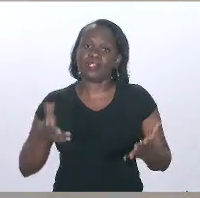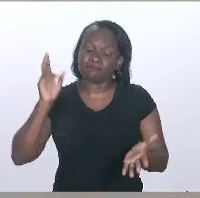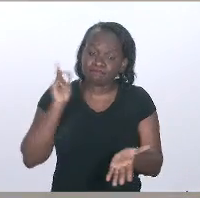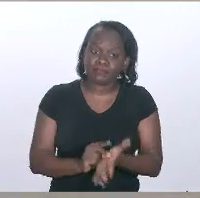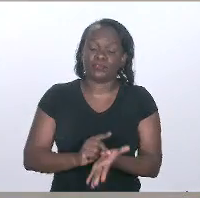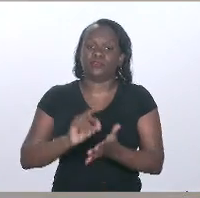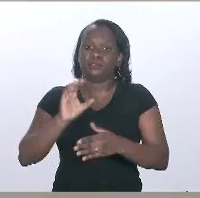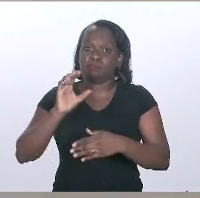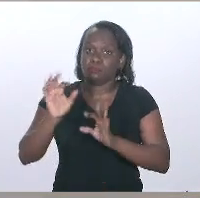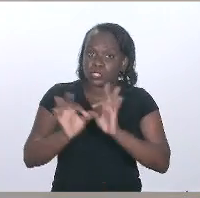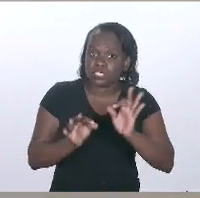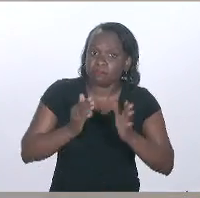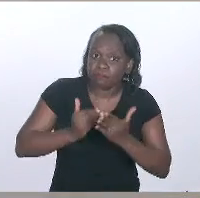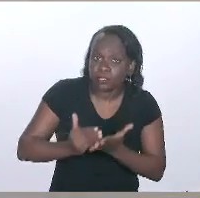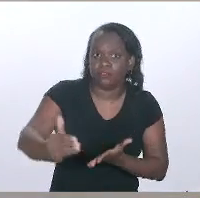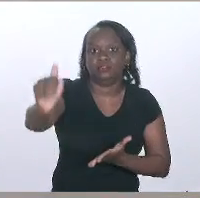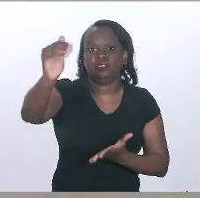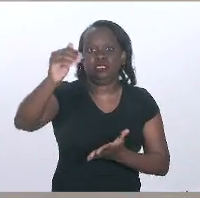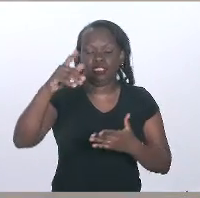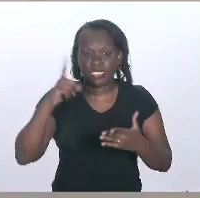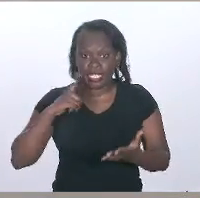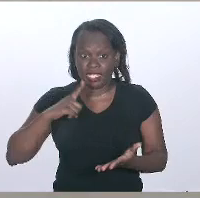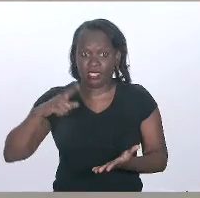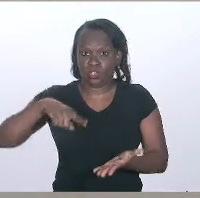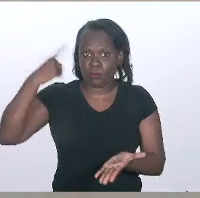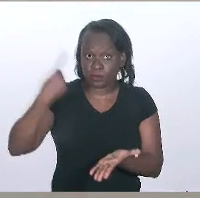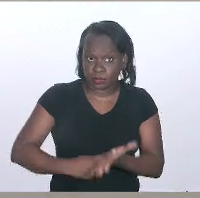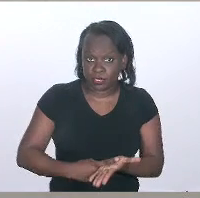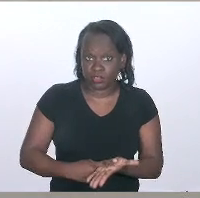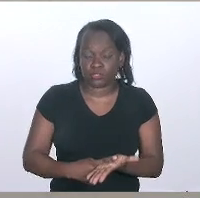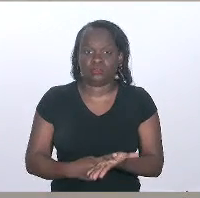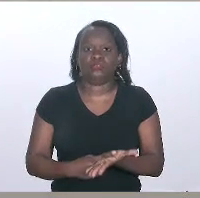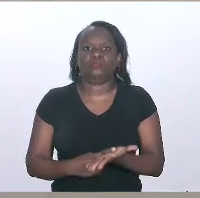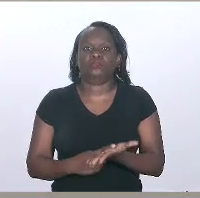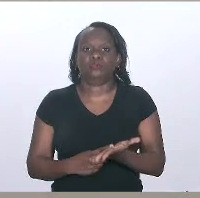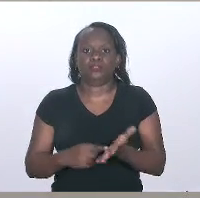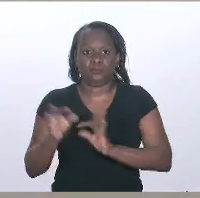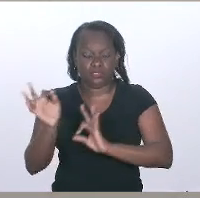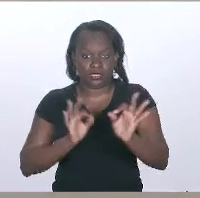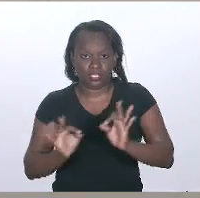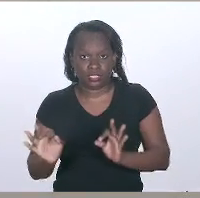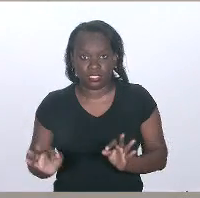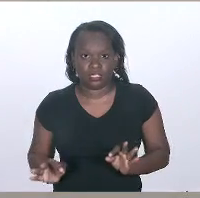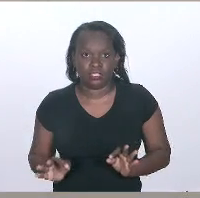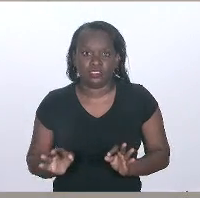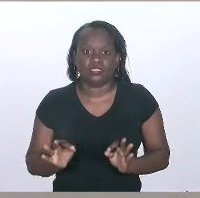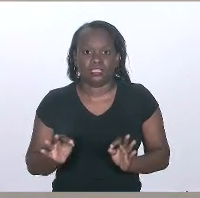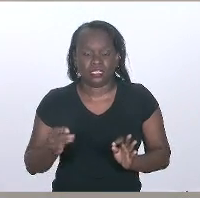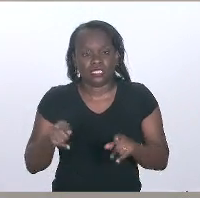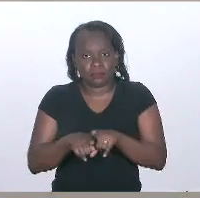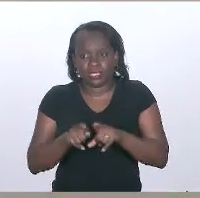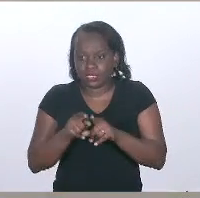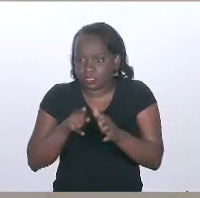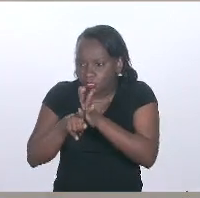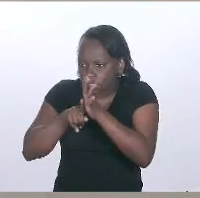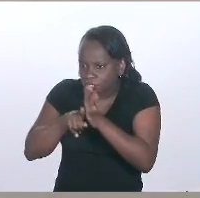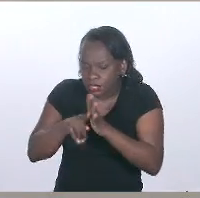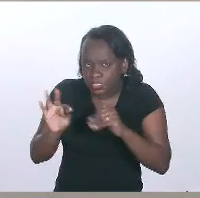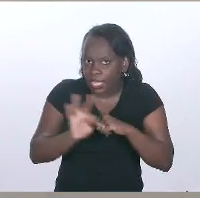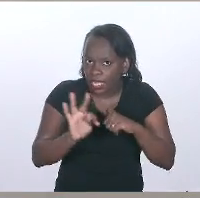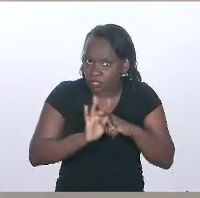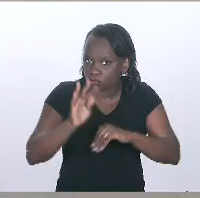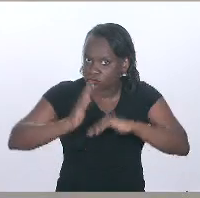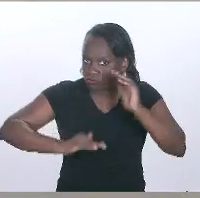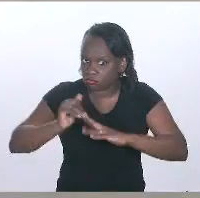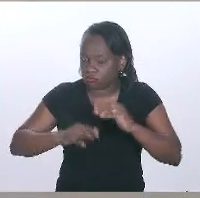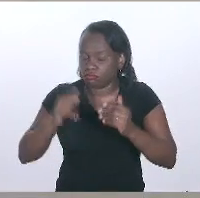o projeto possa avançar. Então, assim, se tiver um compromisso que o projeto, e até uma consulta técnica, que